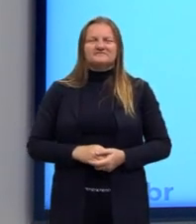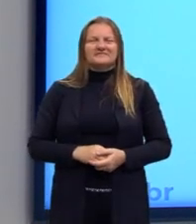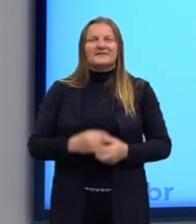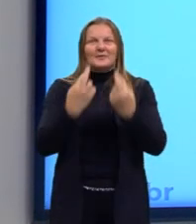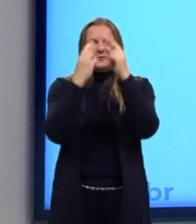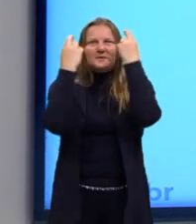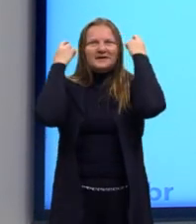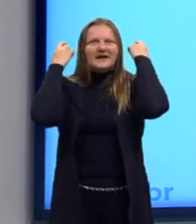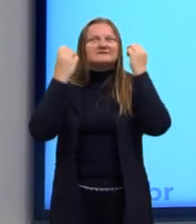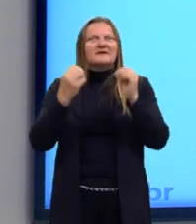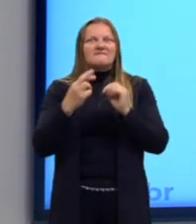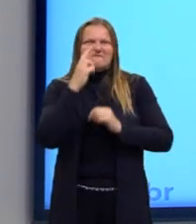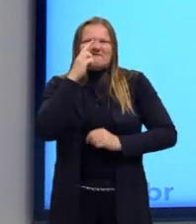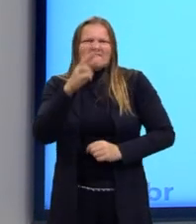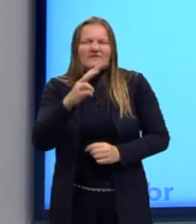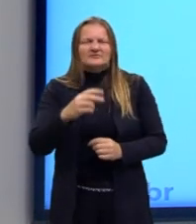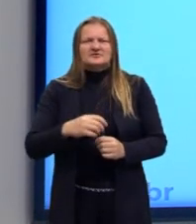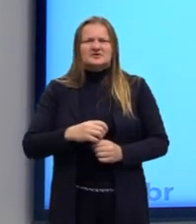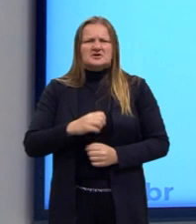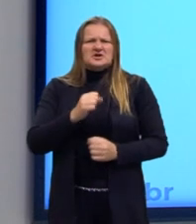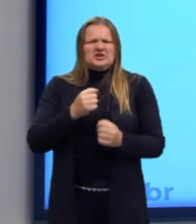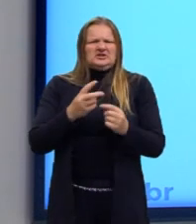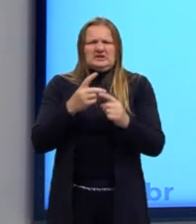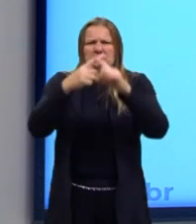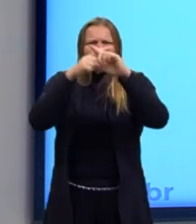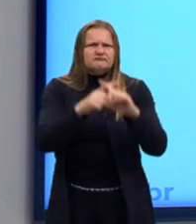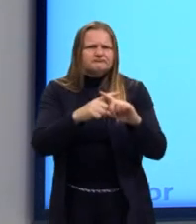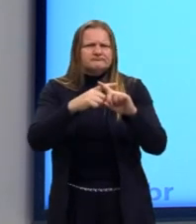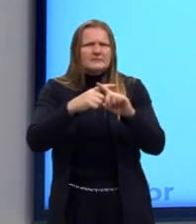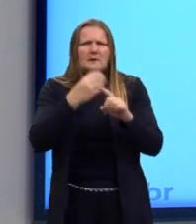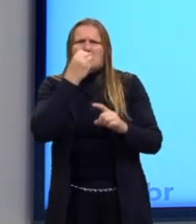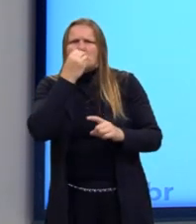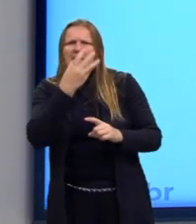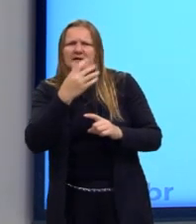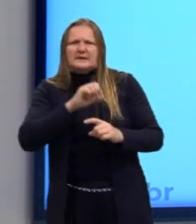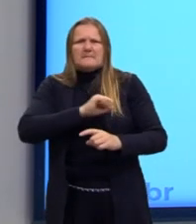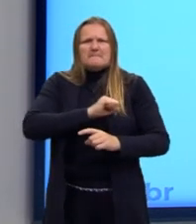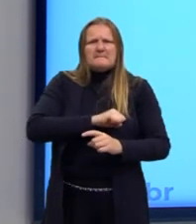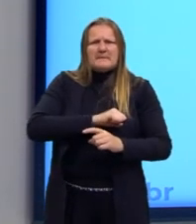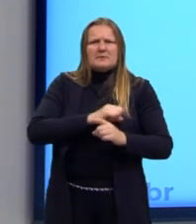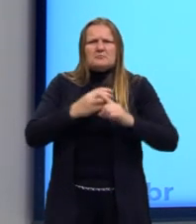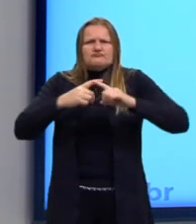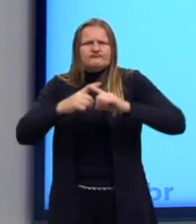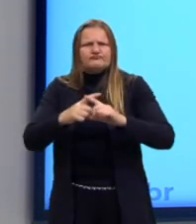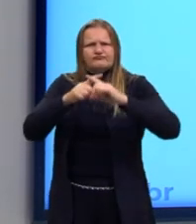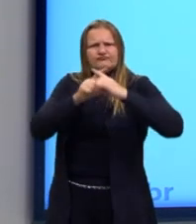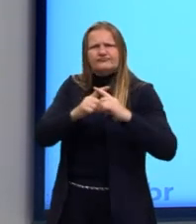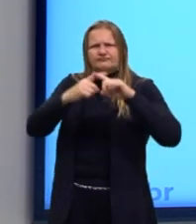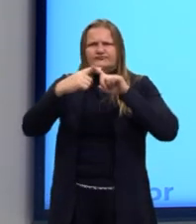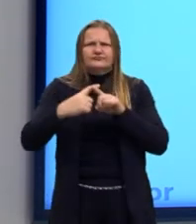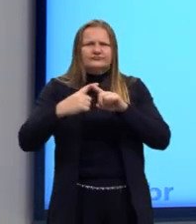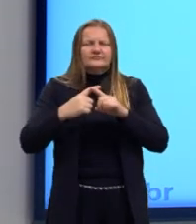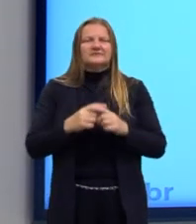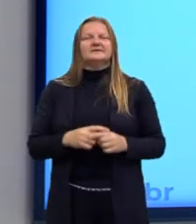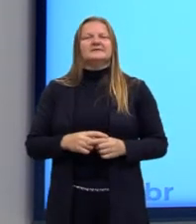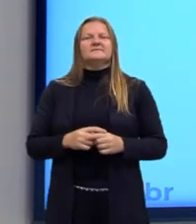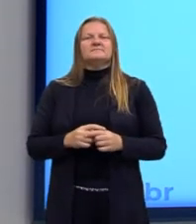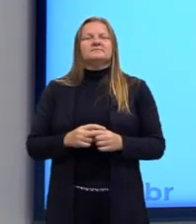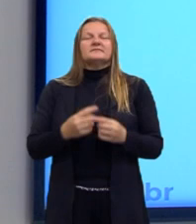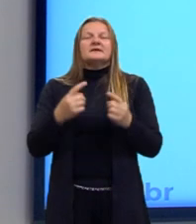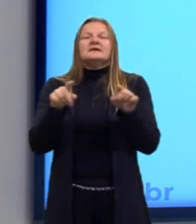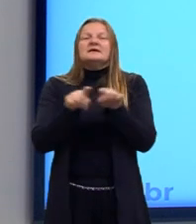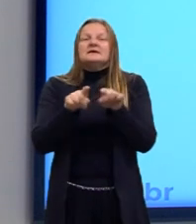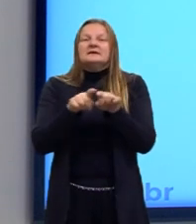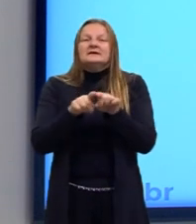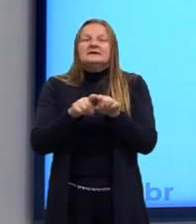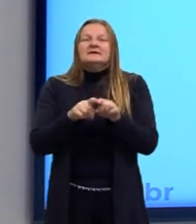Essa luta do bem contra o mal. Sempre a expulsão do mal. E a ironia não era tão bem vista pelos gregos que